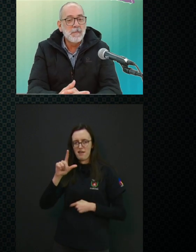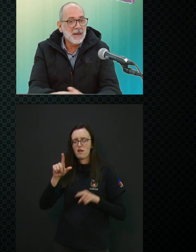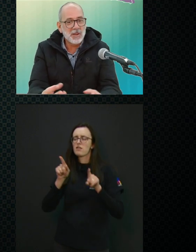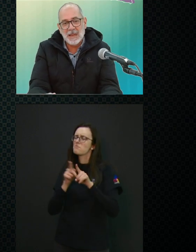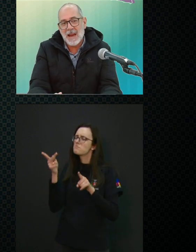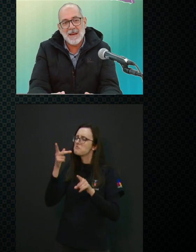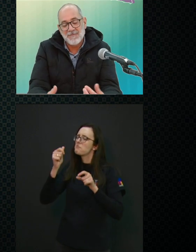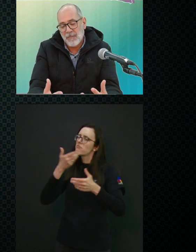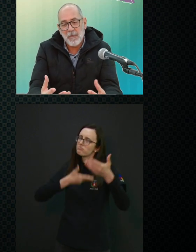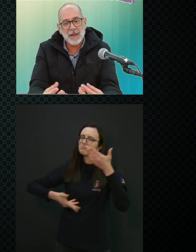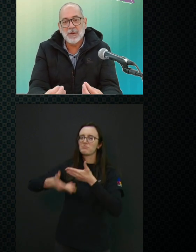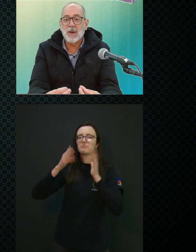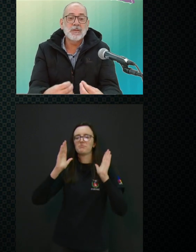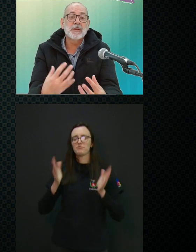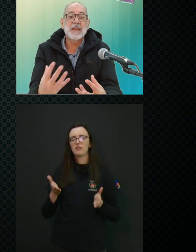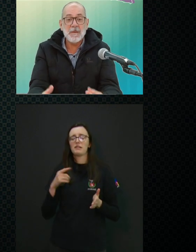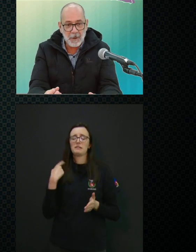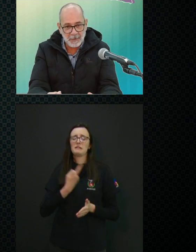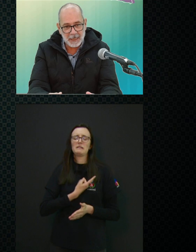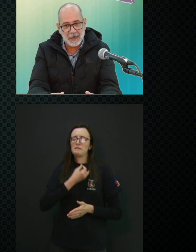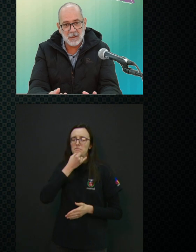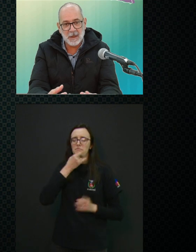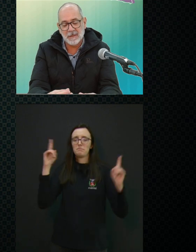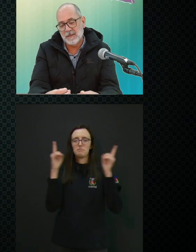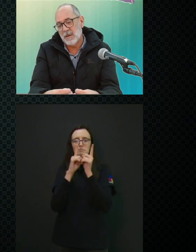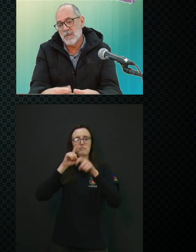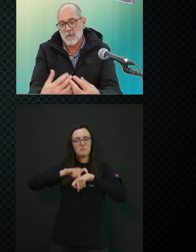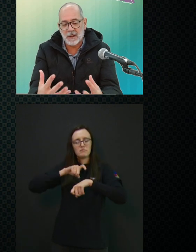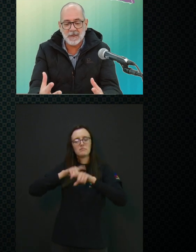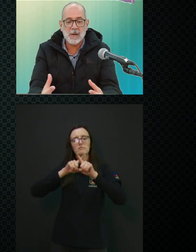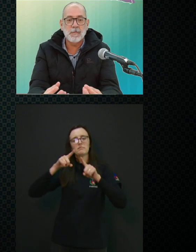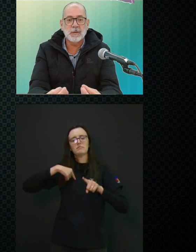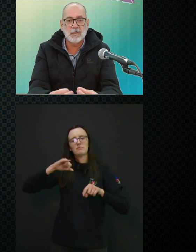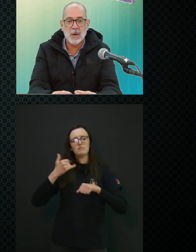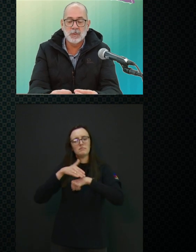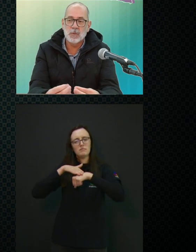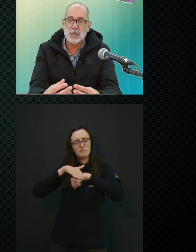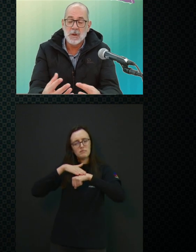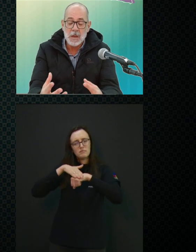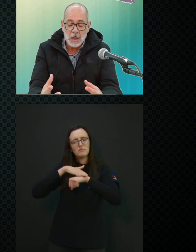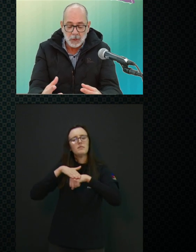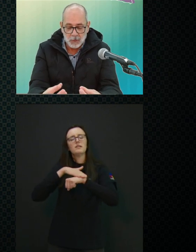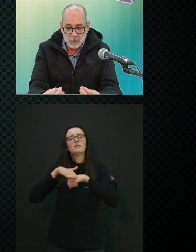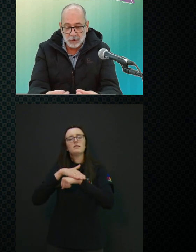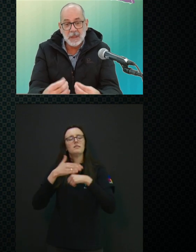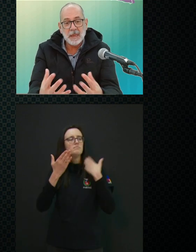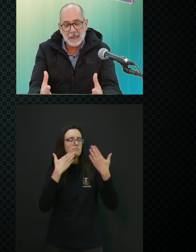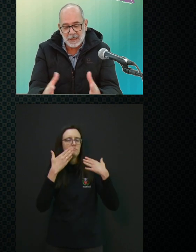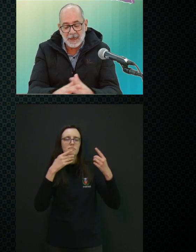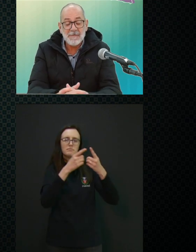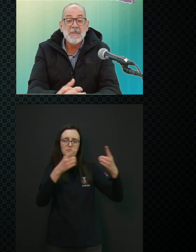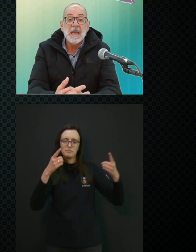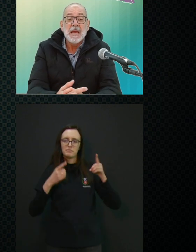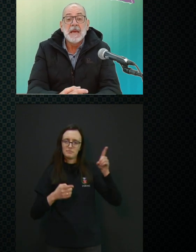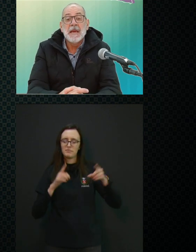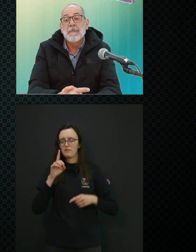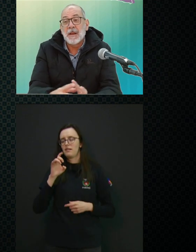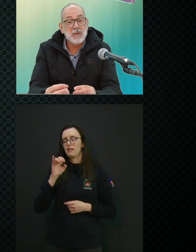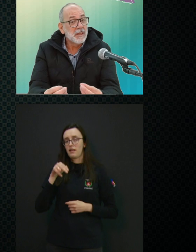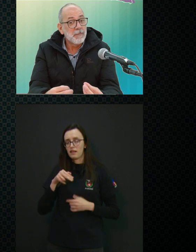de compartilhar, pena que o nosso tempo é pequeno, mas eu vou conversar com o pessoal do do DEIM, né,